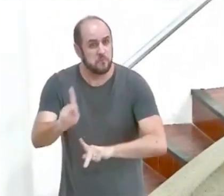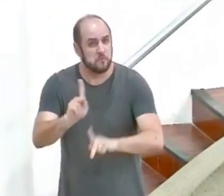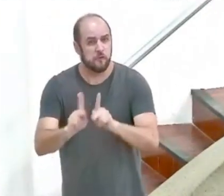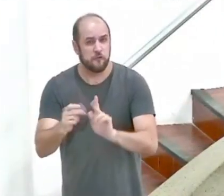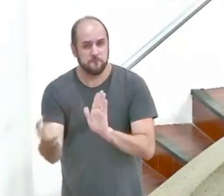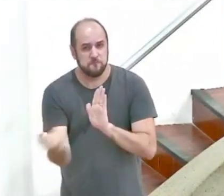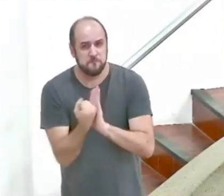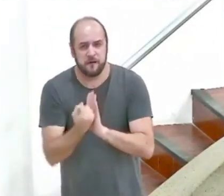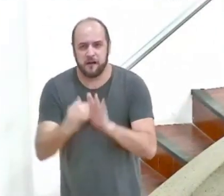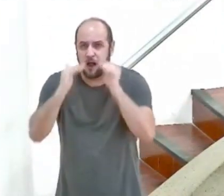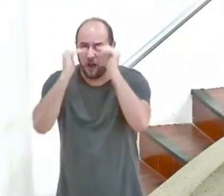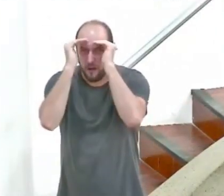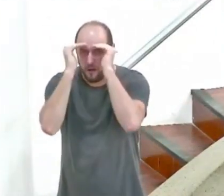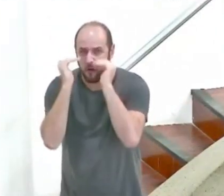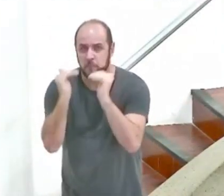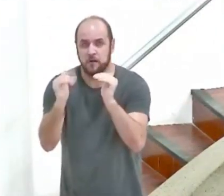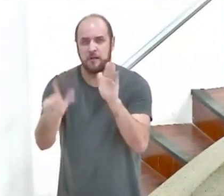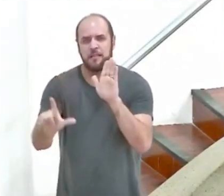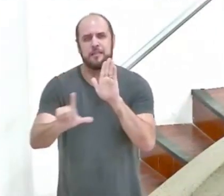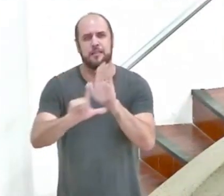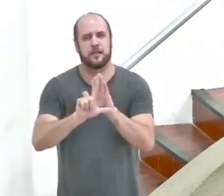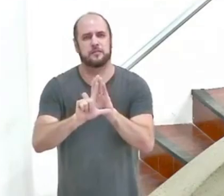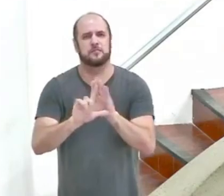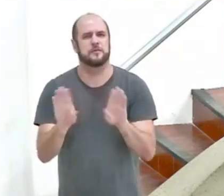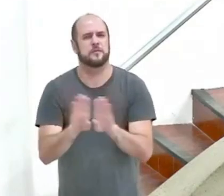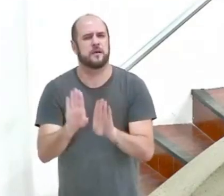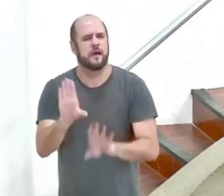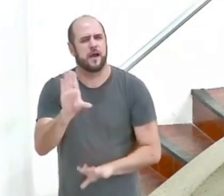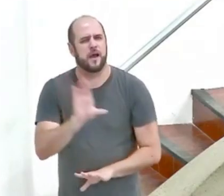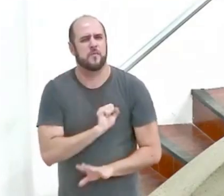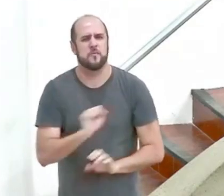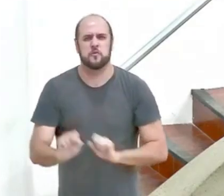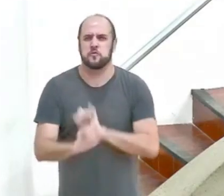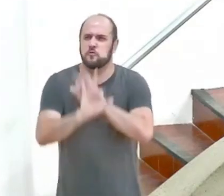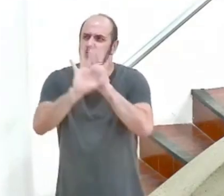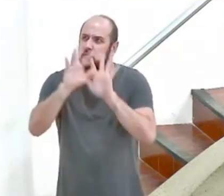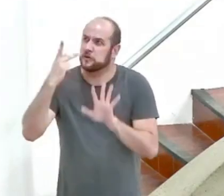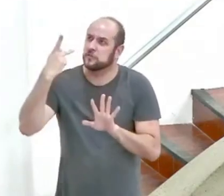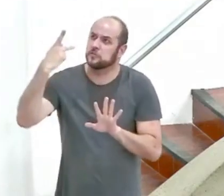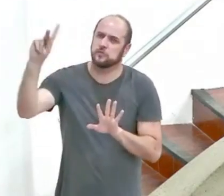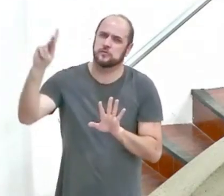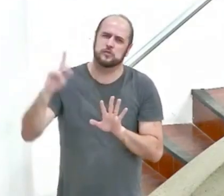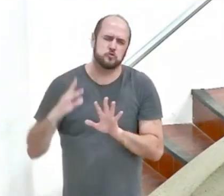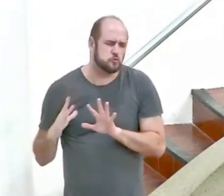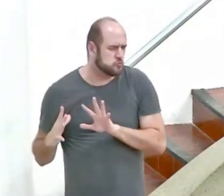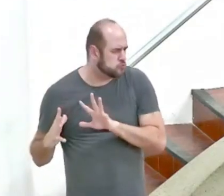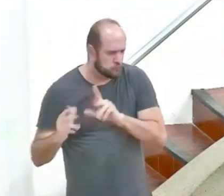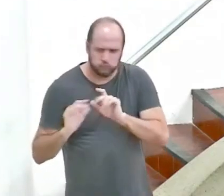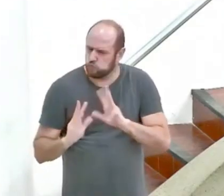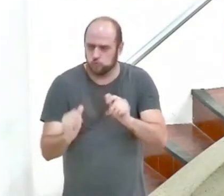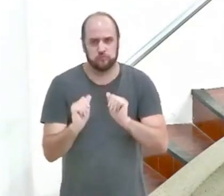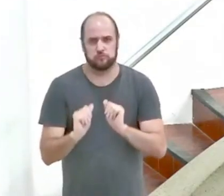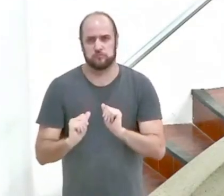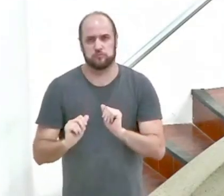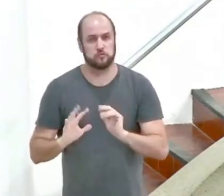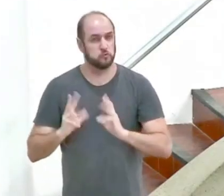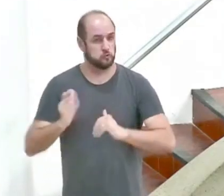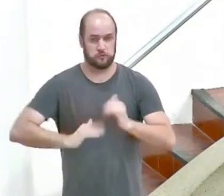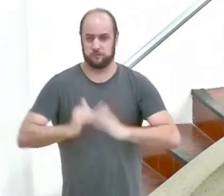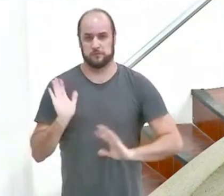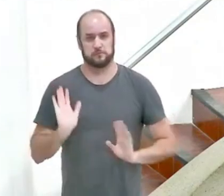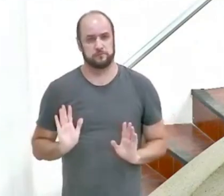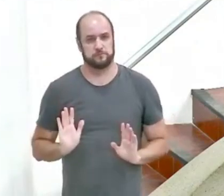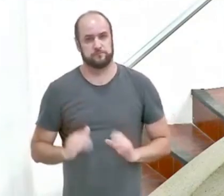marcado pela obediência a sua lei, e pelo amor a sua glória, em tudo, tudo, o que fizer.